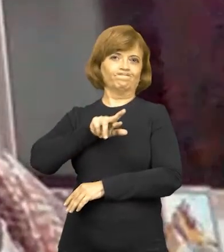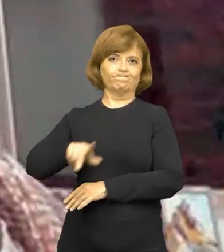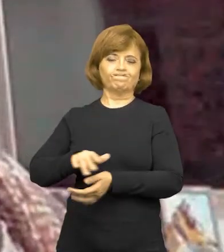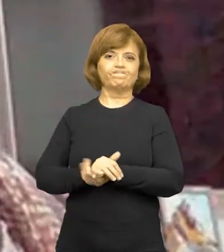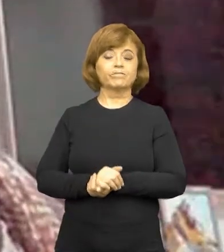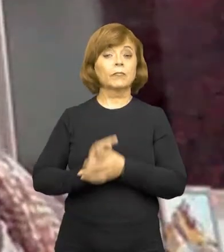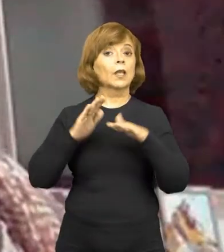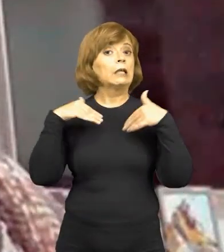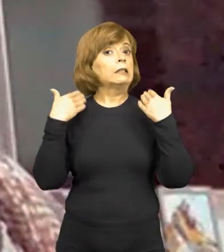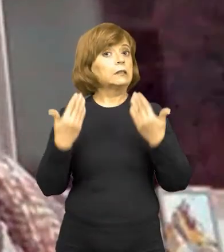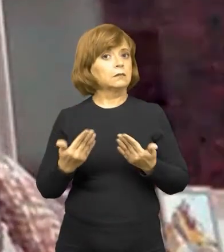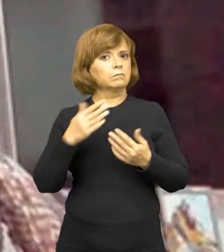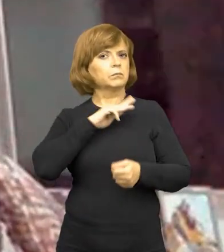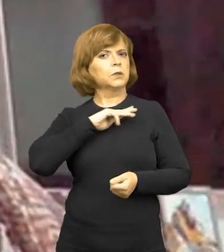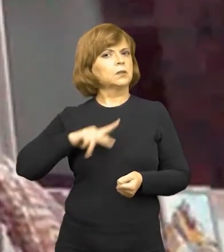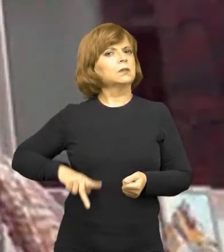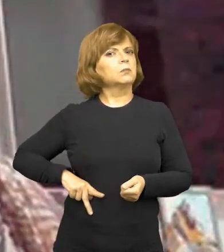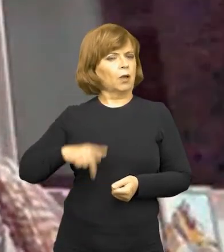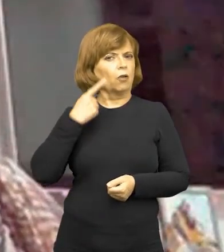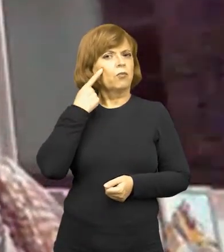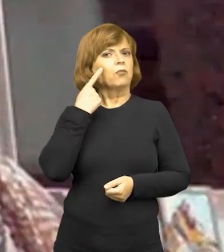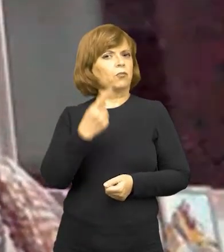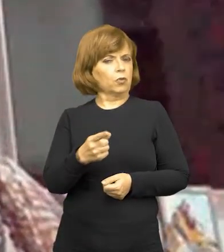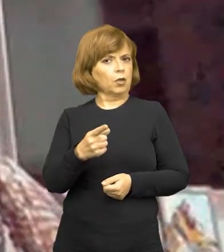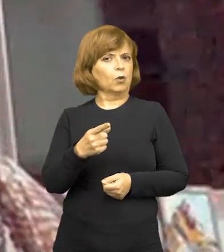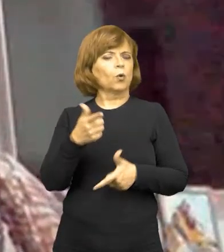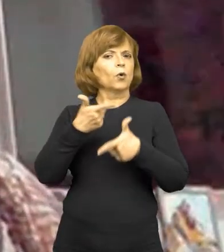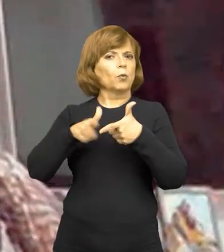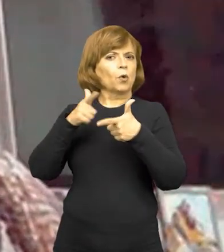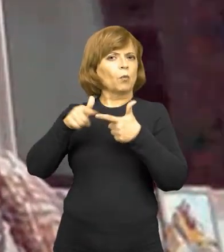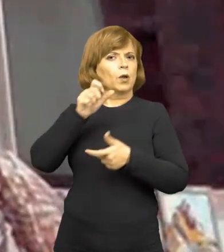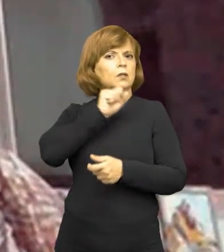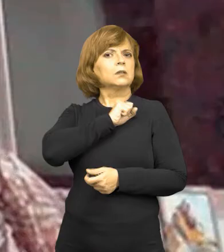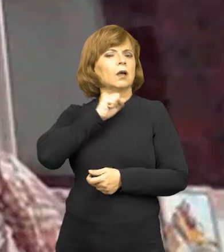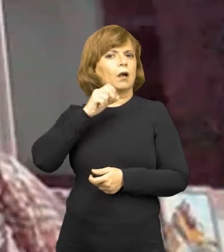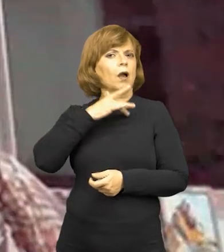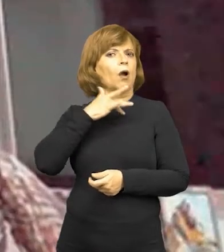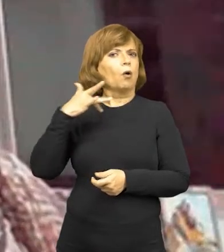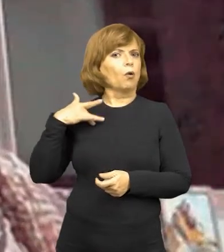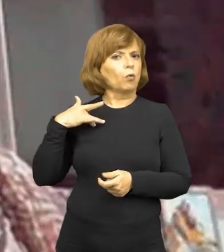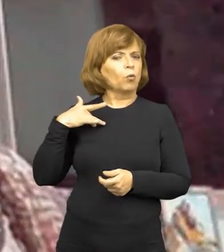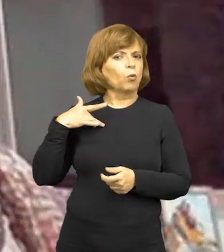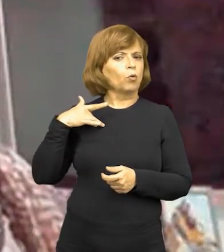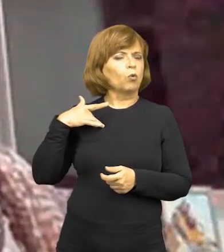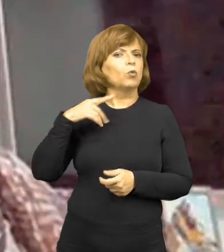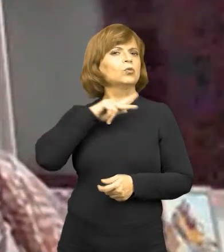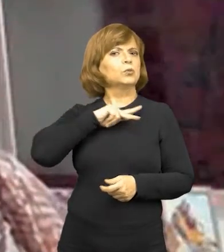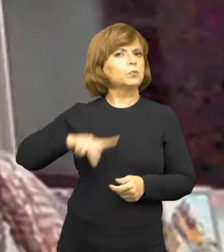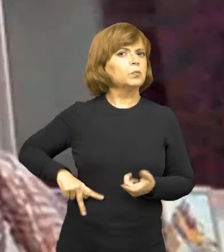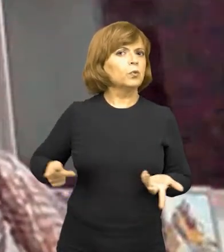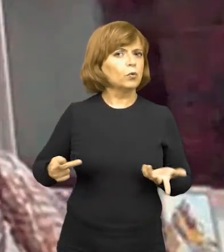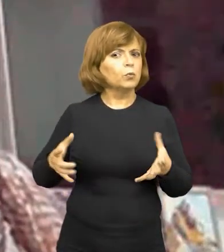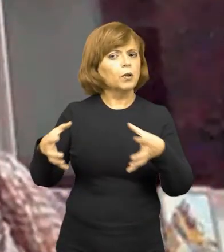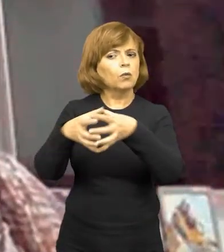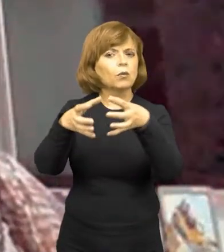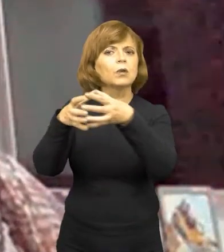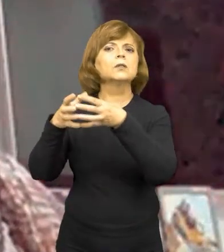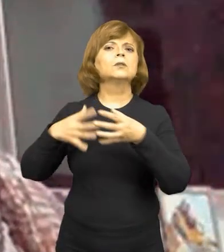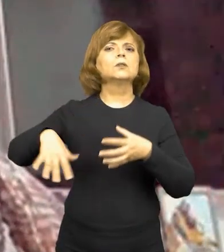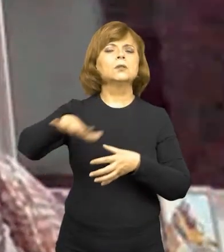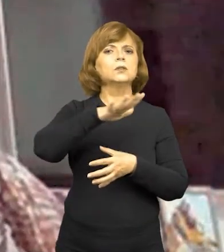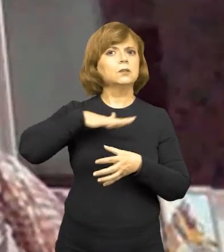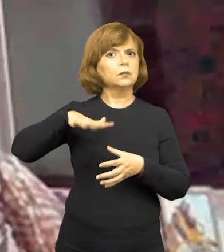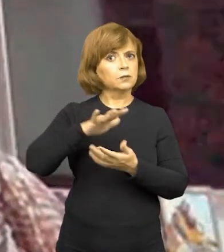Então, o Ministério Público viu ali um grande problema de saúde pública e saúde coletiva, tendo em vista que essas